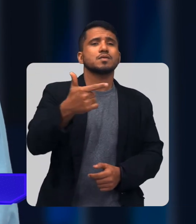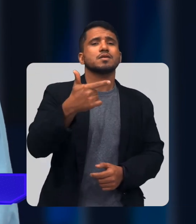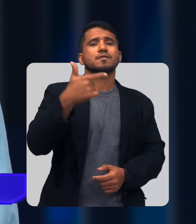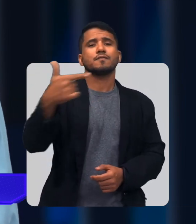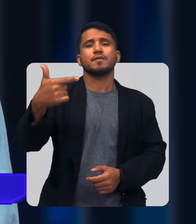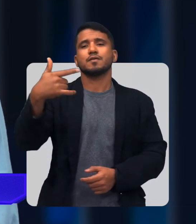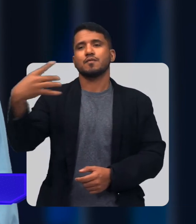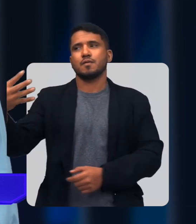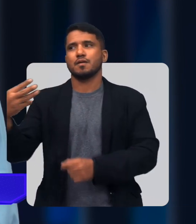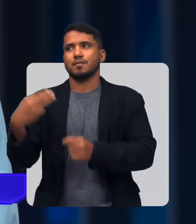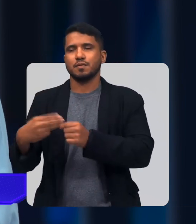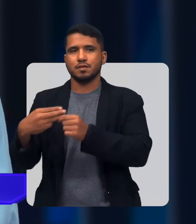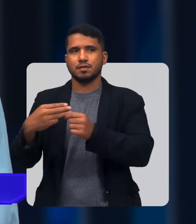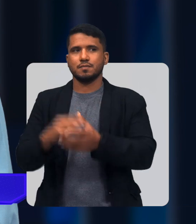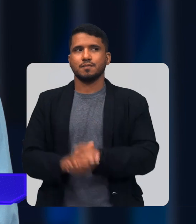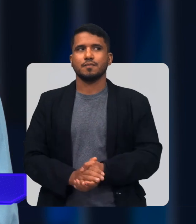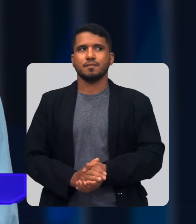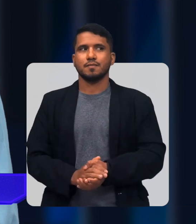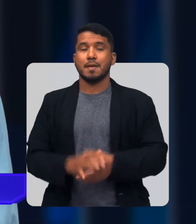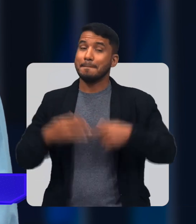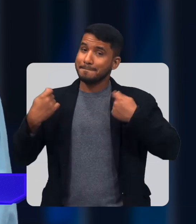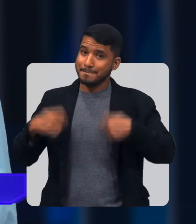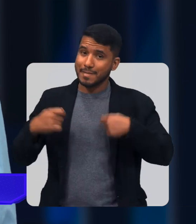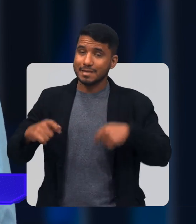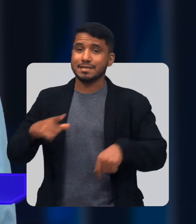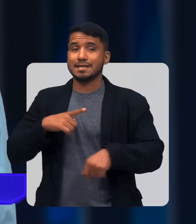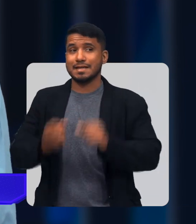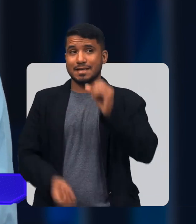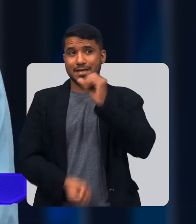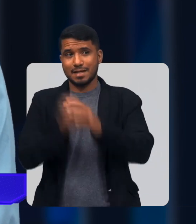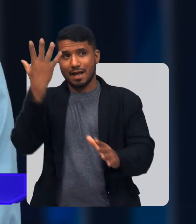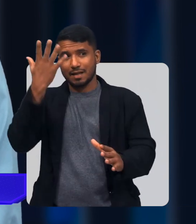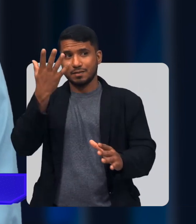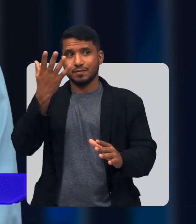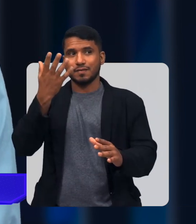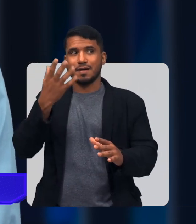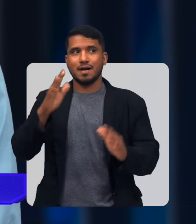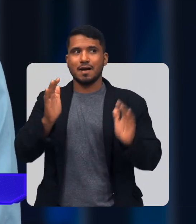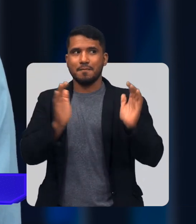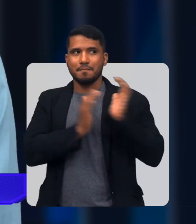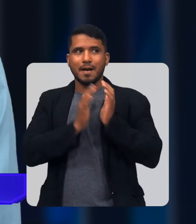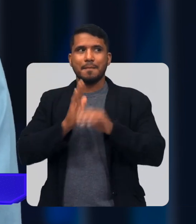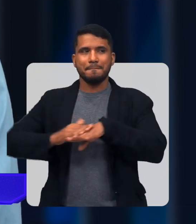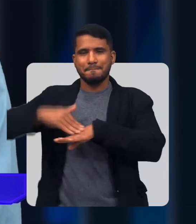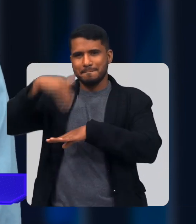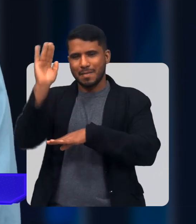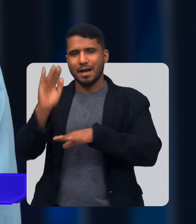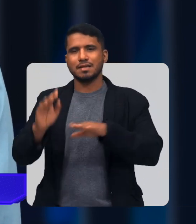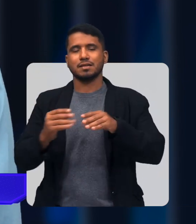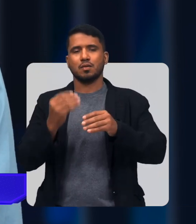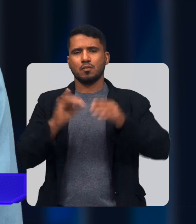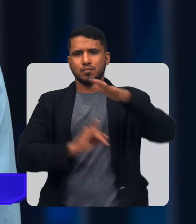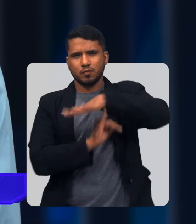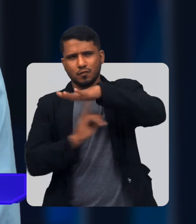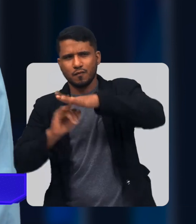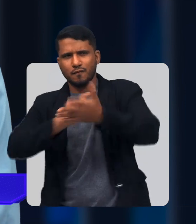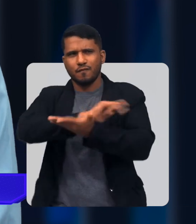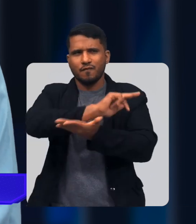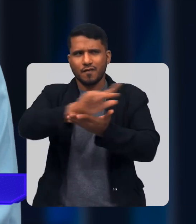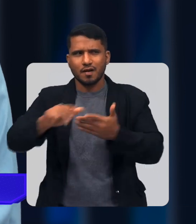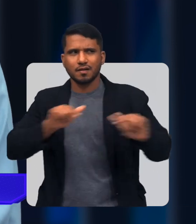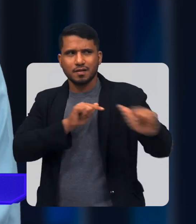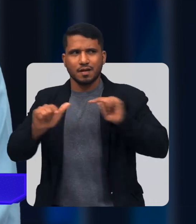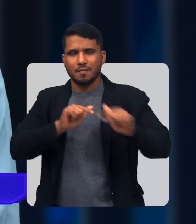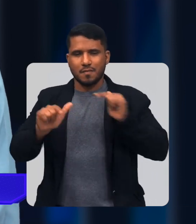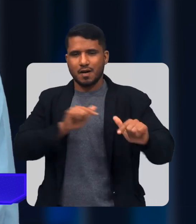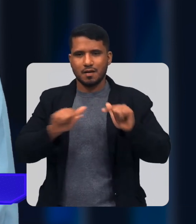224 Faz-se necessário Que seja criada Tanto a PAI Como instituições Diversas Que